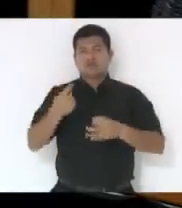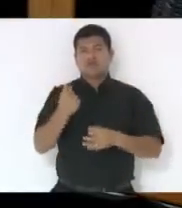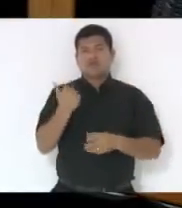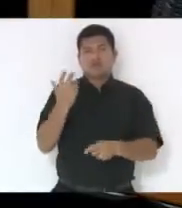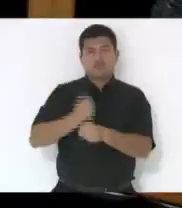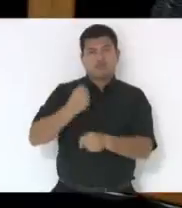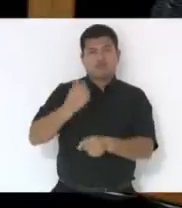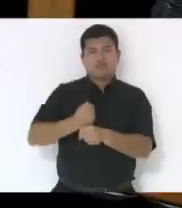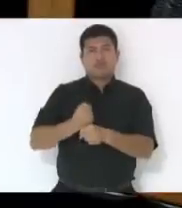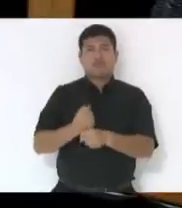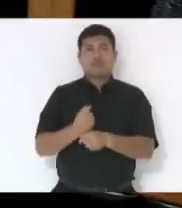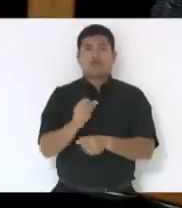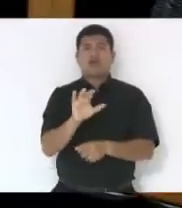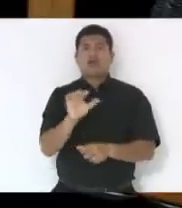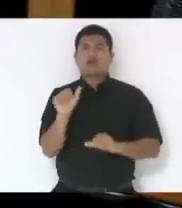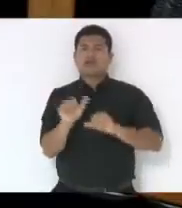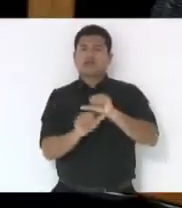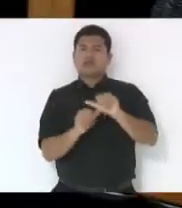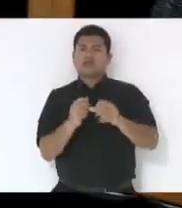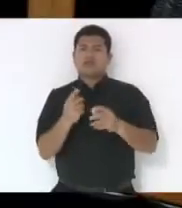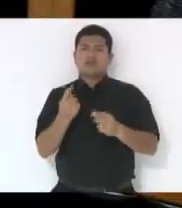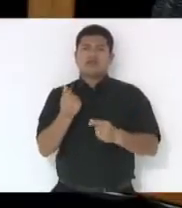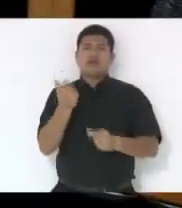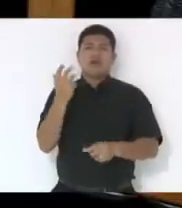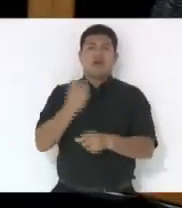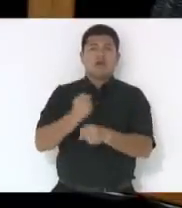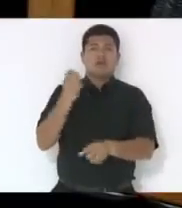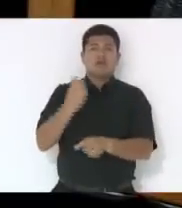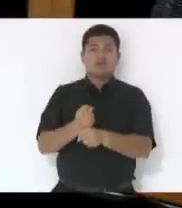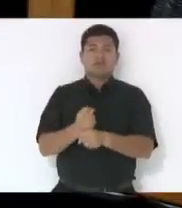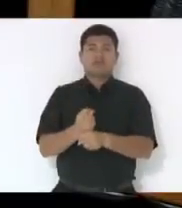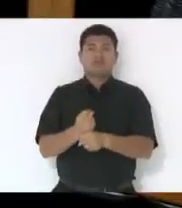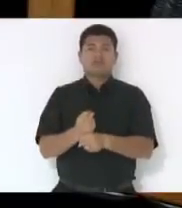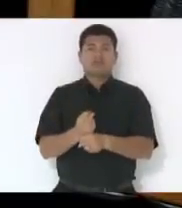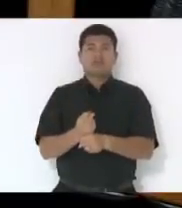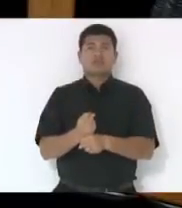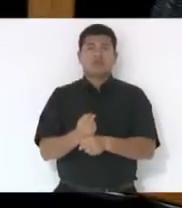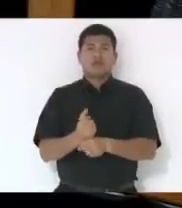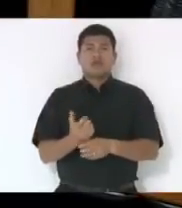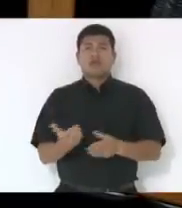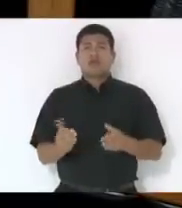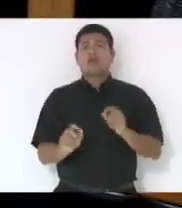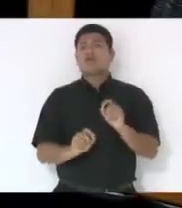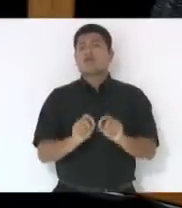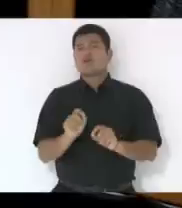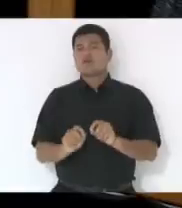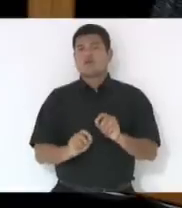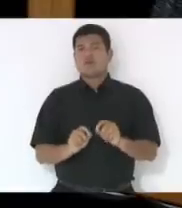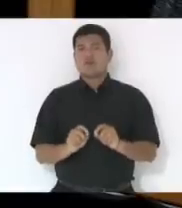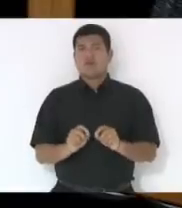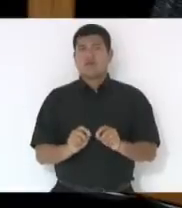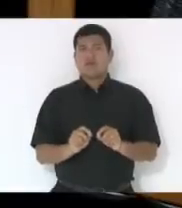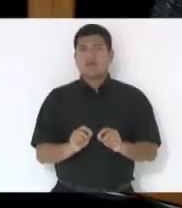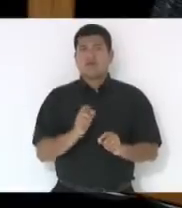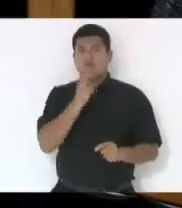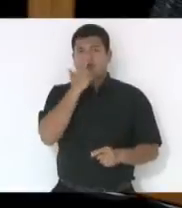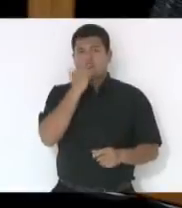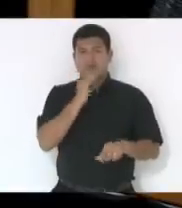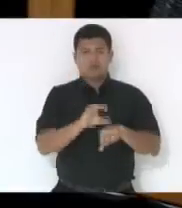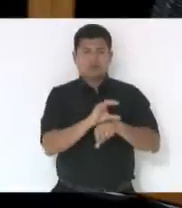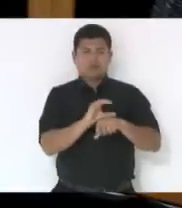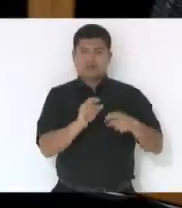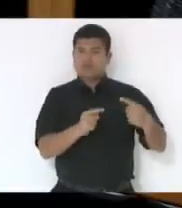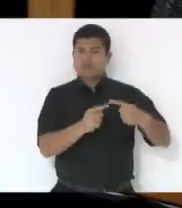correção monetária, ele passa realmente cruja, a ter a inconstitucionalidade.